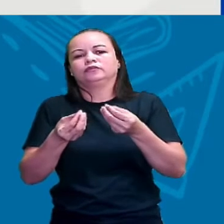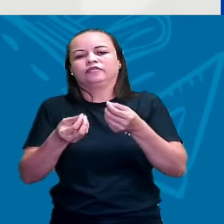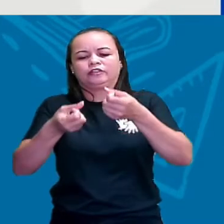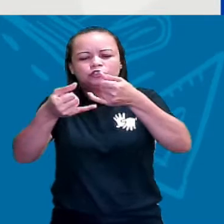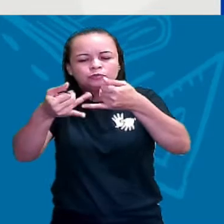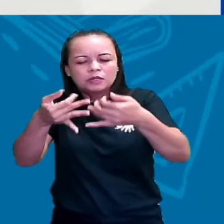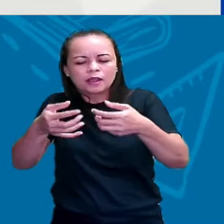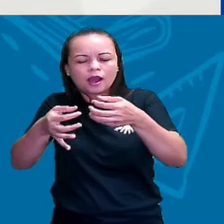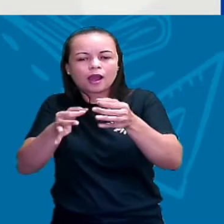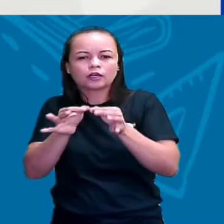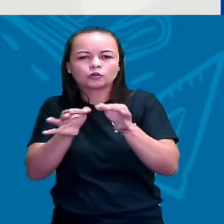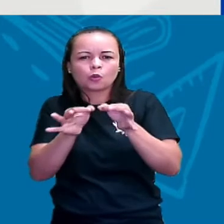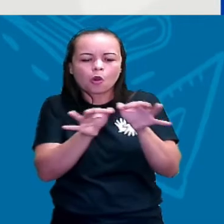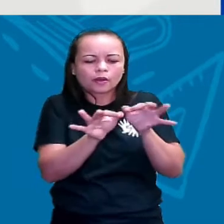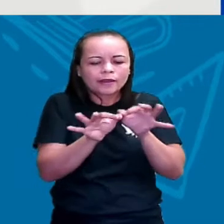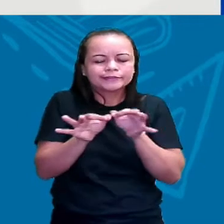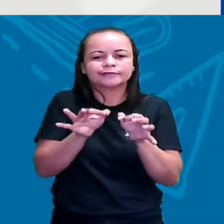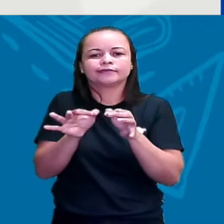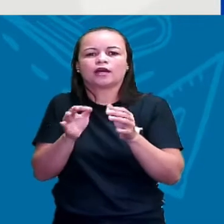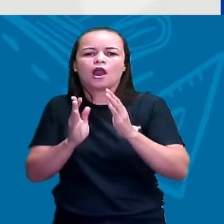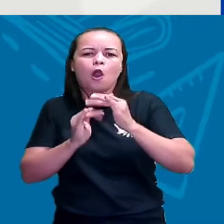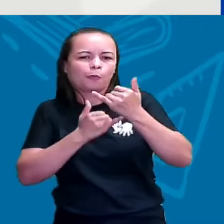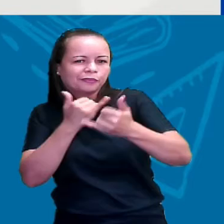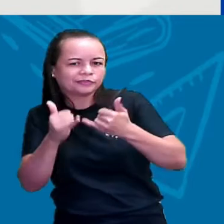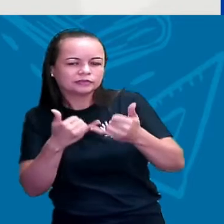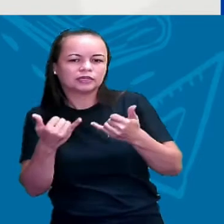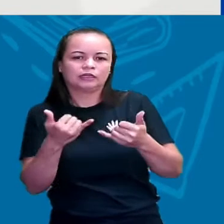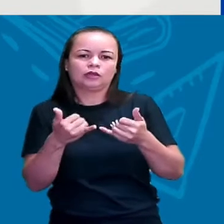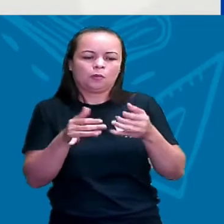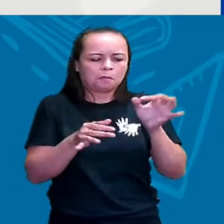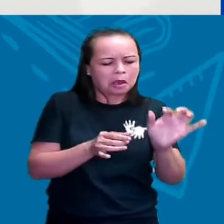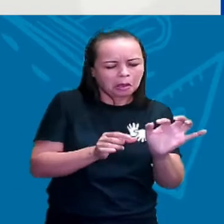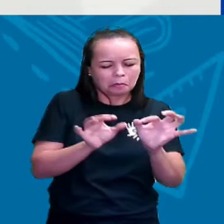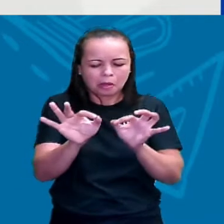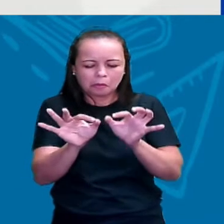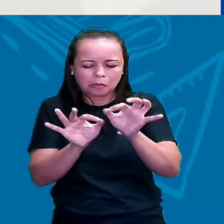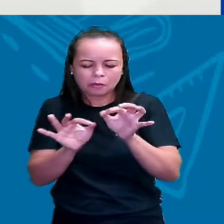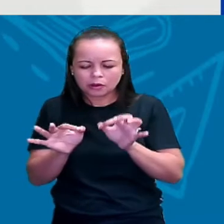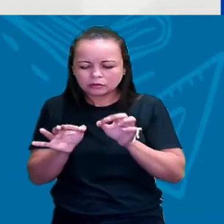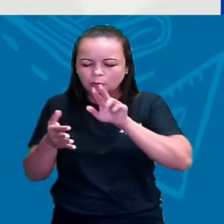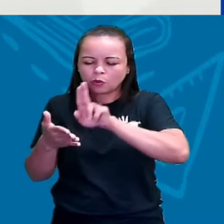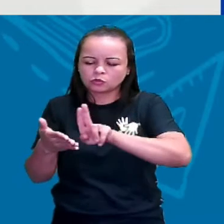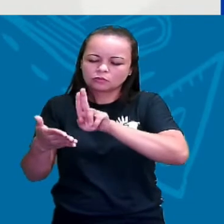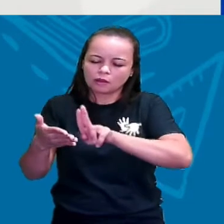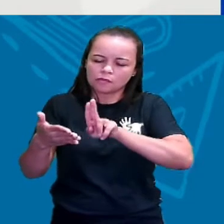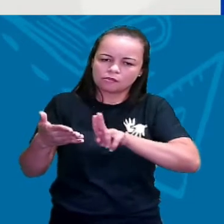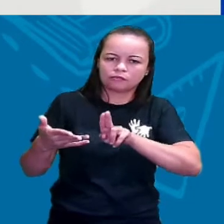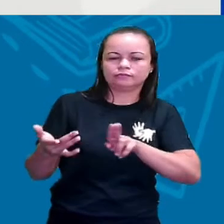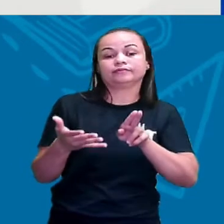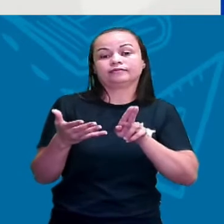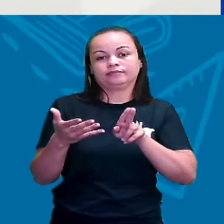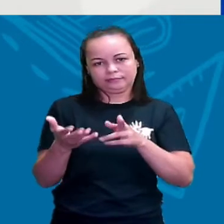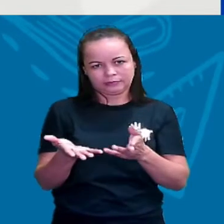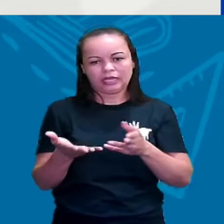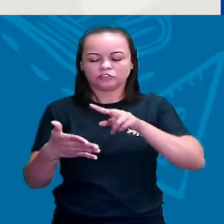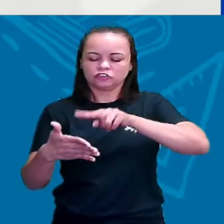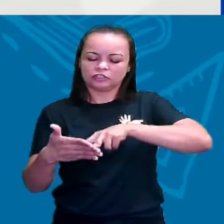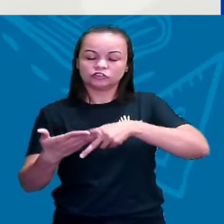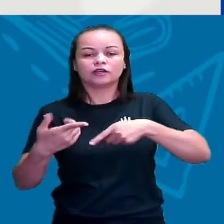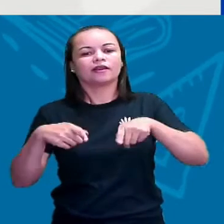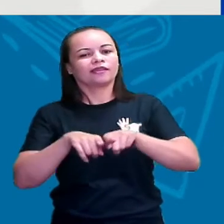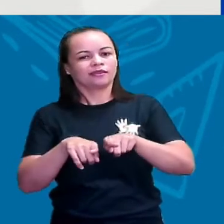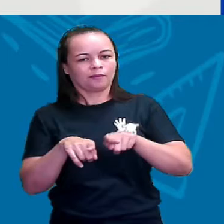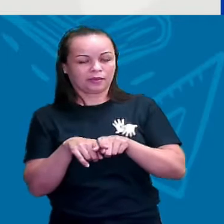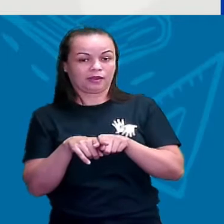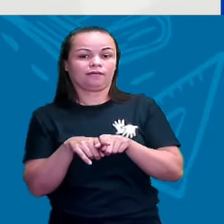explicadinho, né? Como é que a gente, qual pecinha a gente tem que colocar em qual lugar. Então, a gente lê também quando